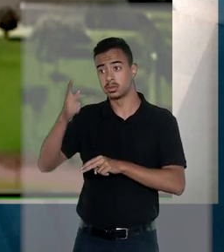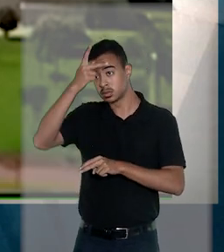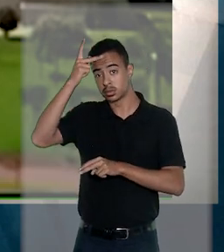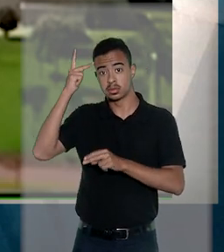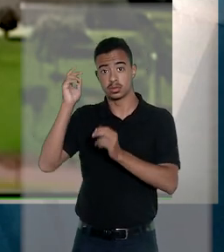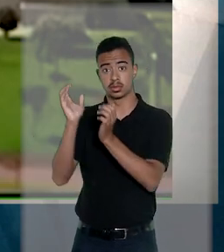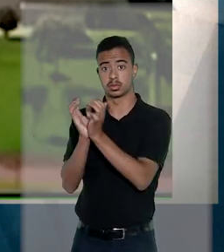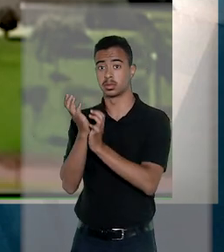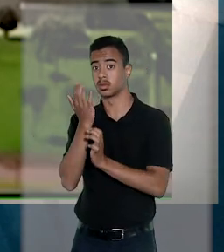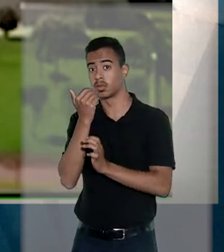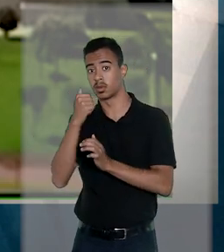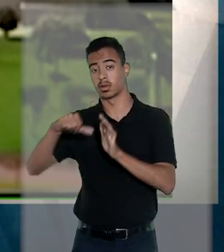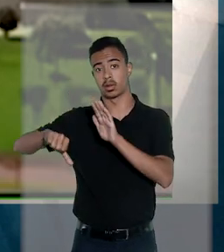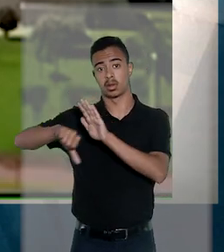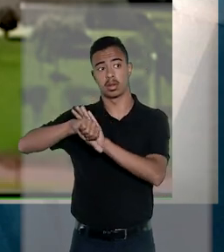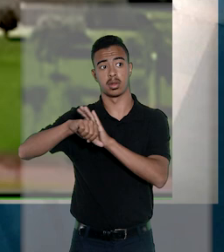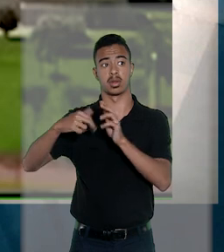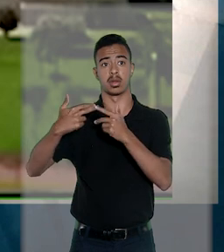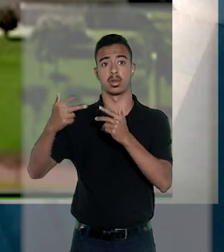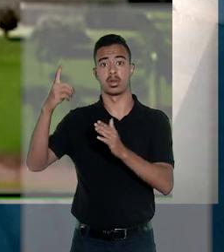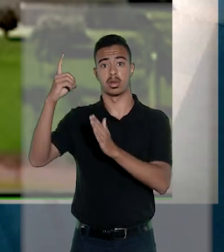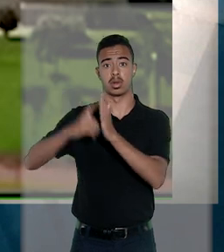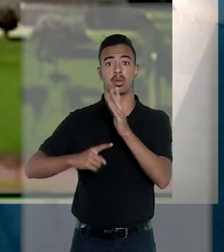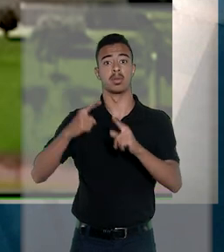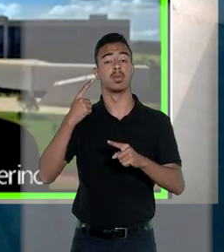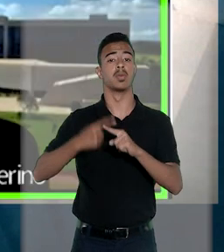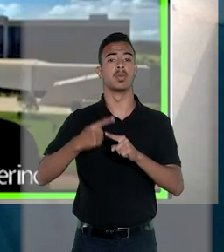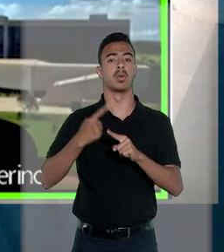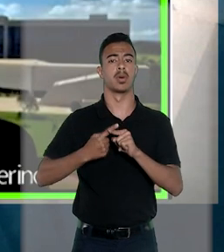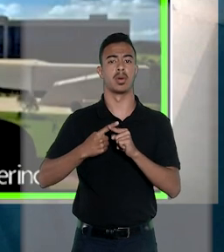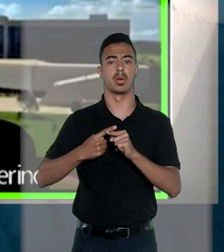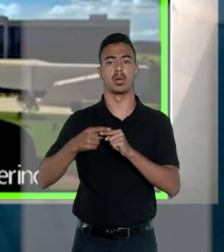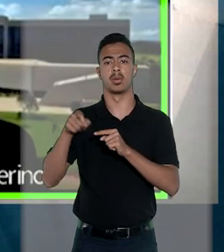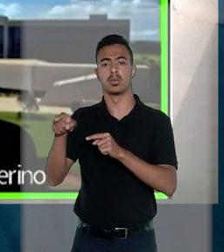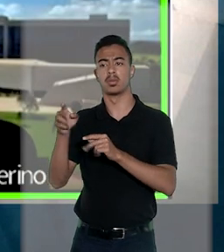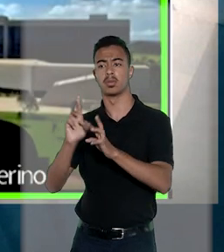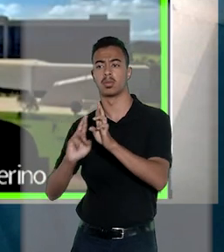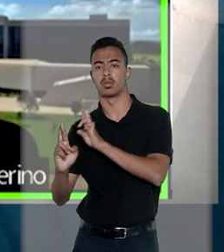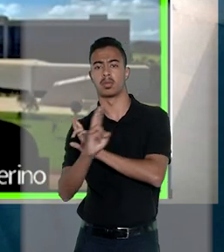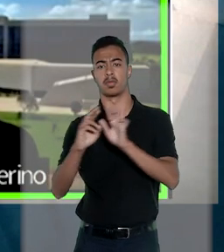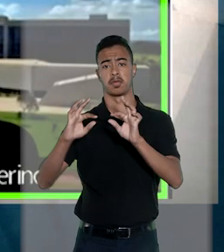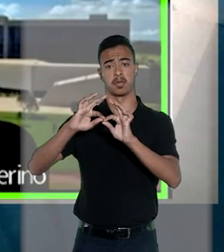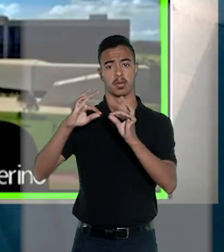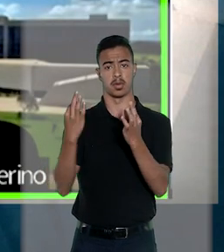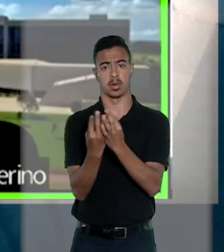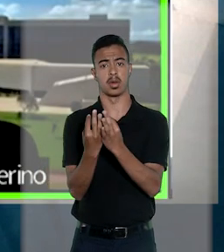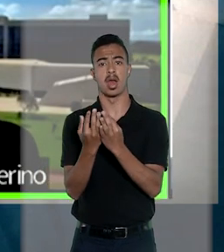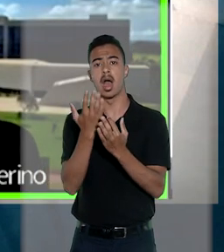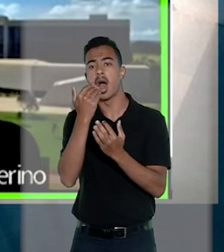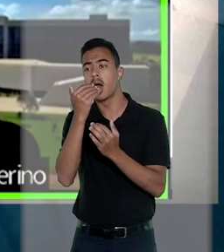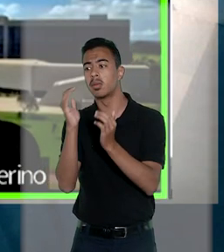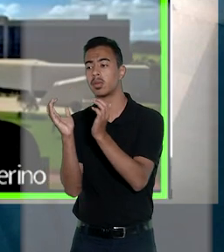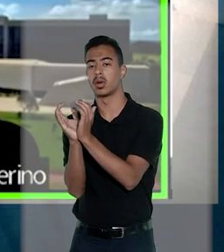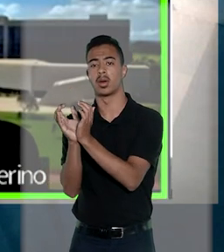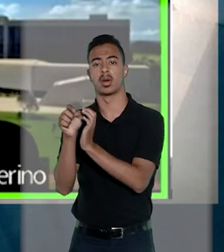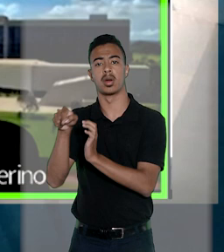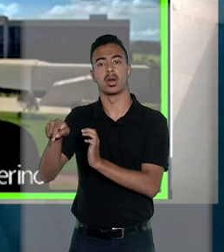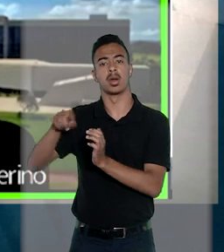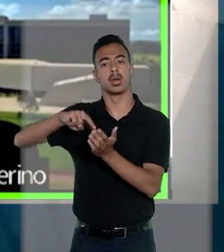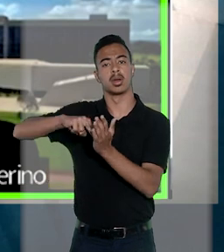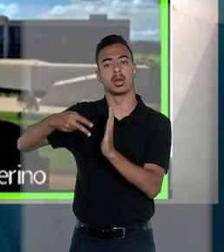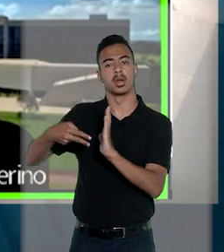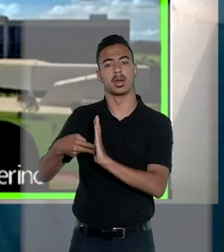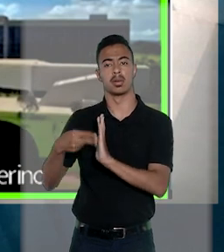se restringe às obrigações decorrentes do direito de família. Isso porque, no seio das relações familiares, os alimentos